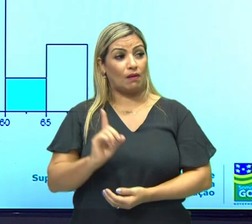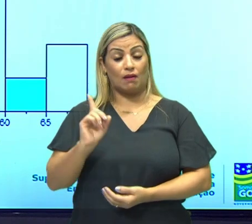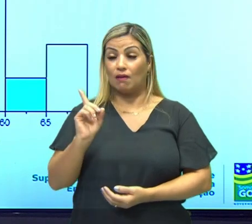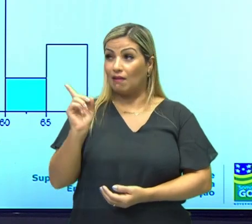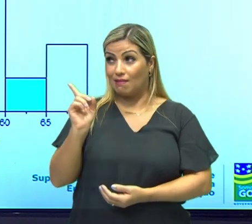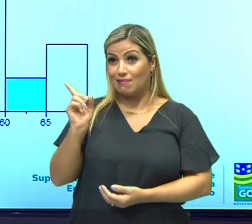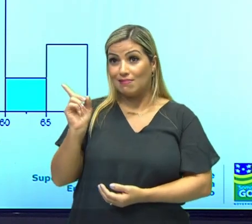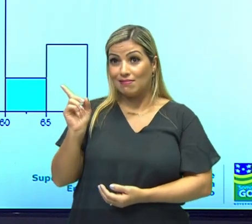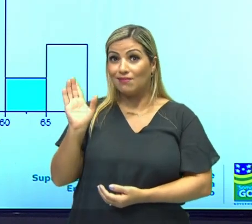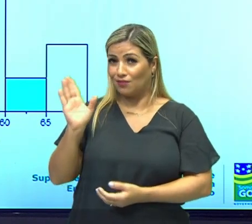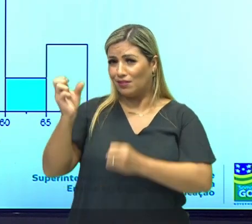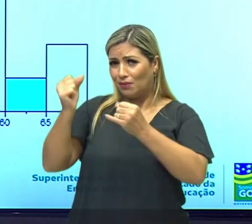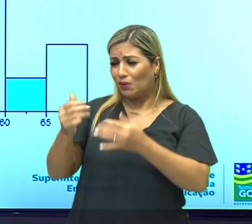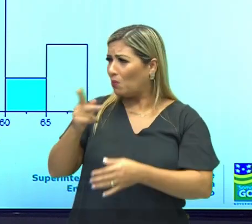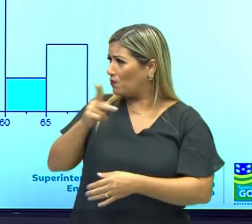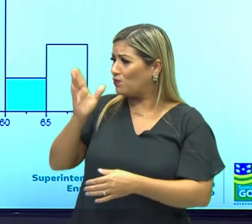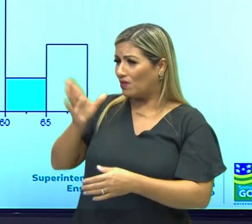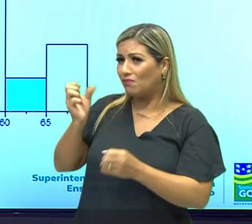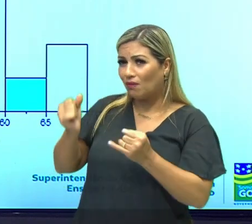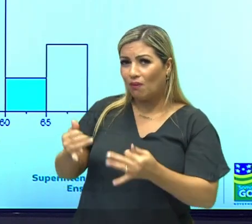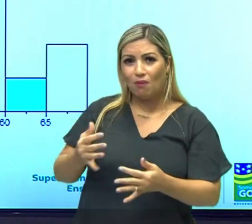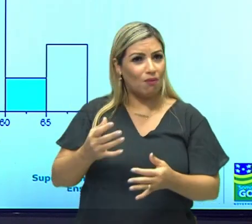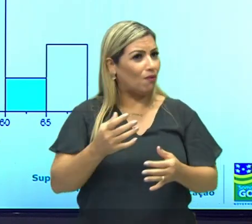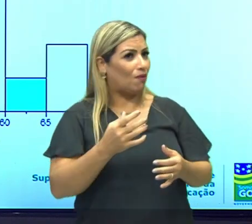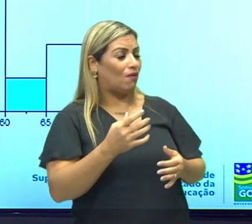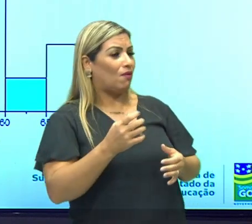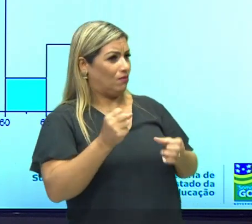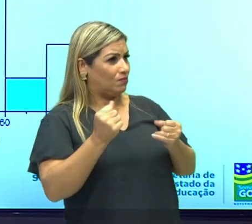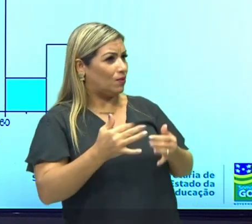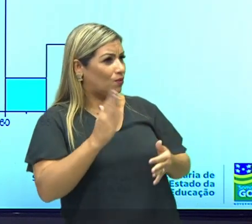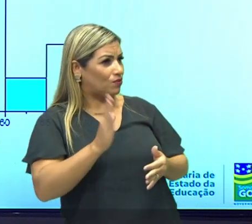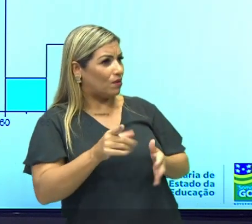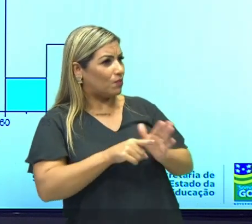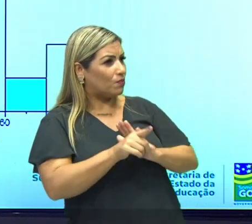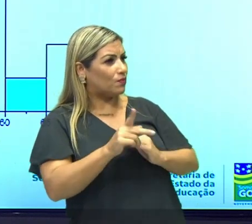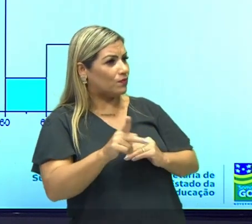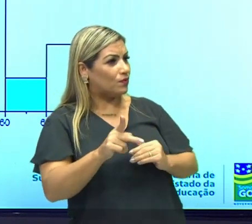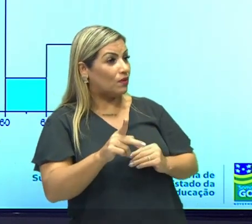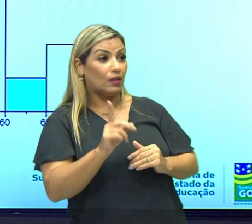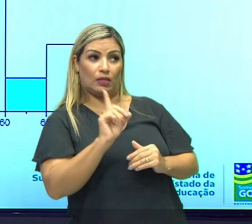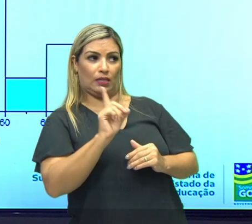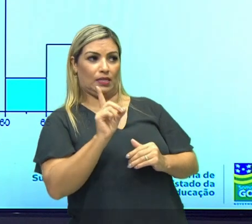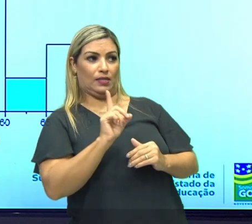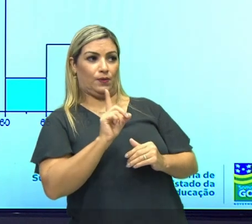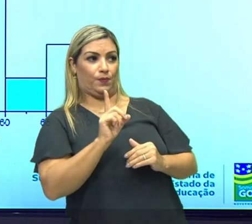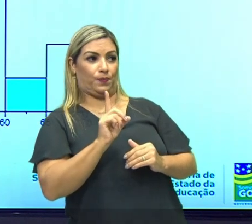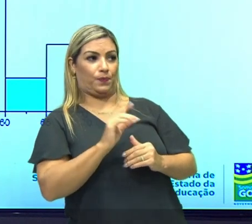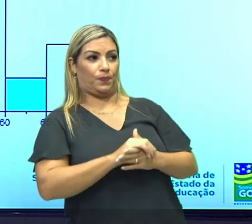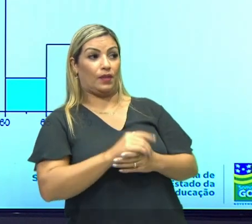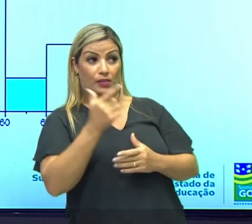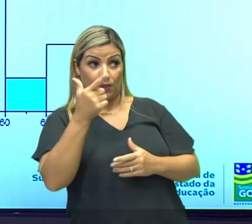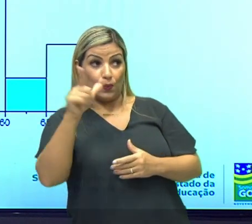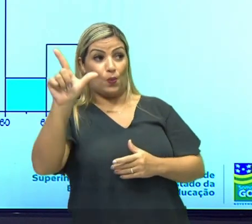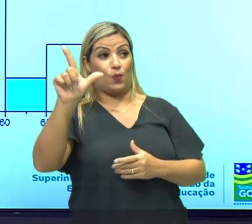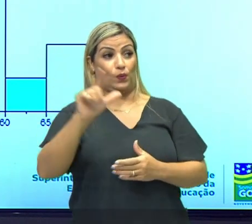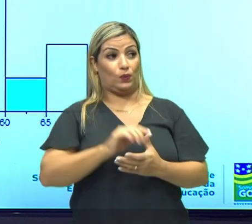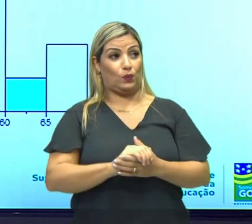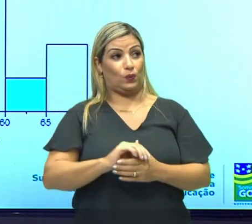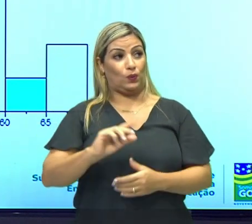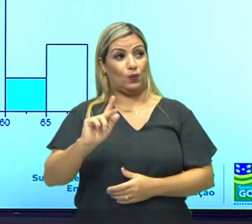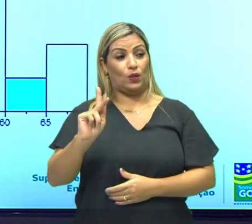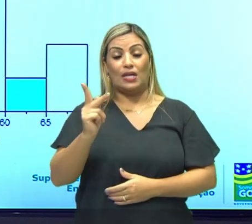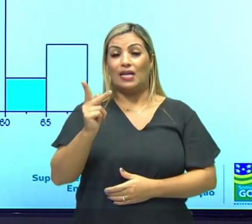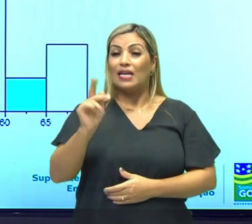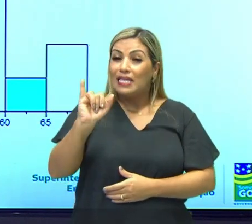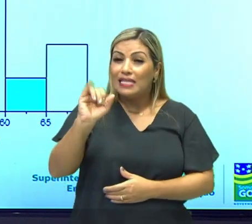o senhor já falou, não falou não? Parece que é o gráfico de barras que você falou, não, esse aqui é o, vamos lá, o histograma.